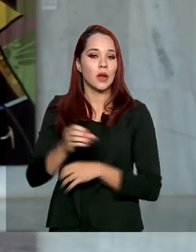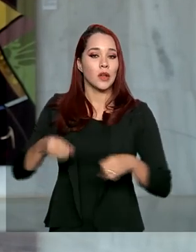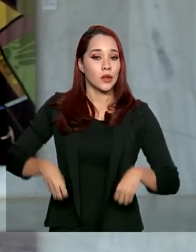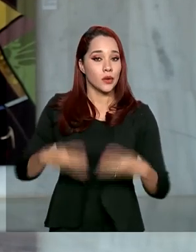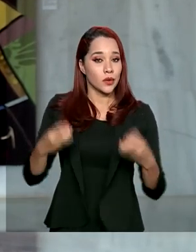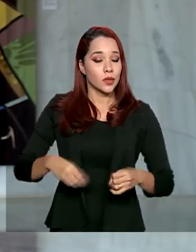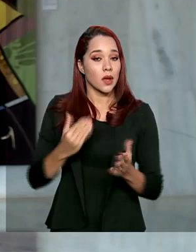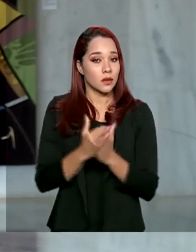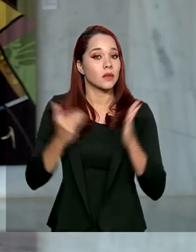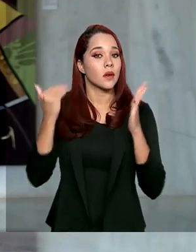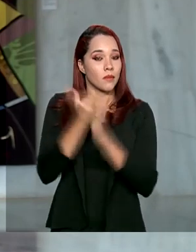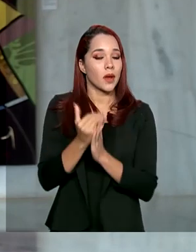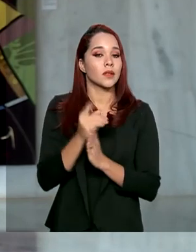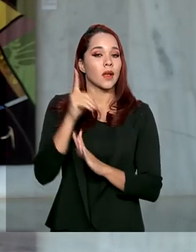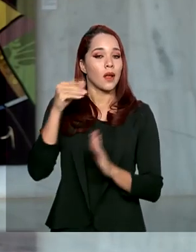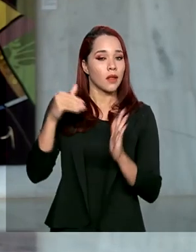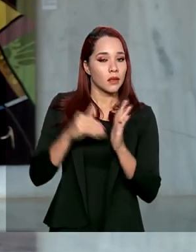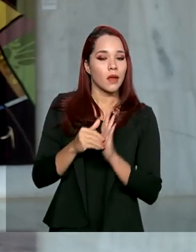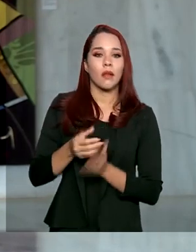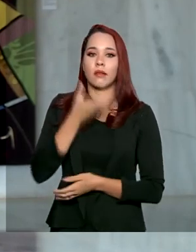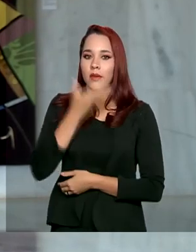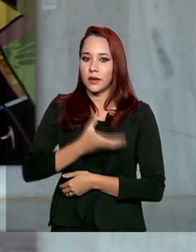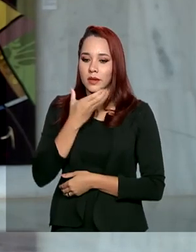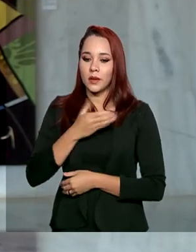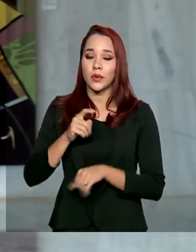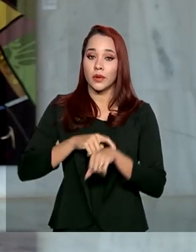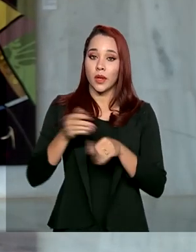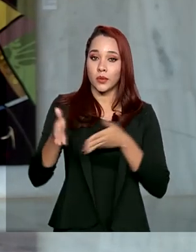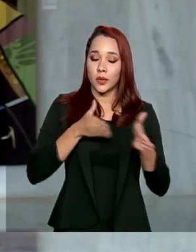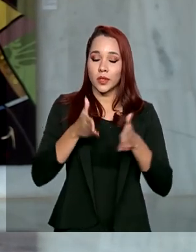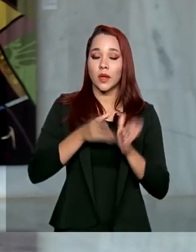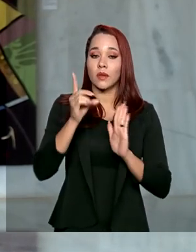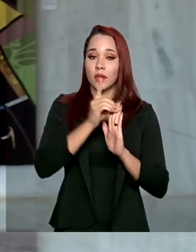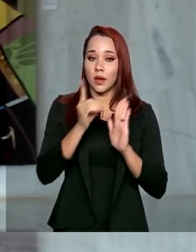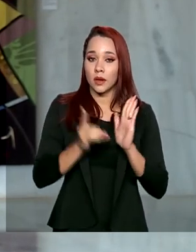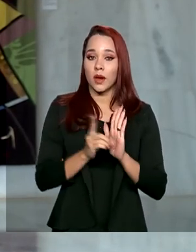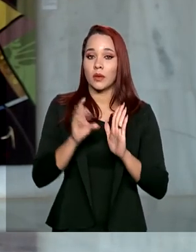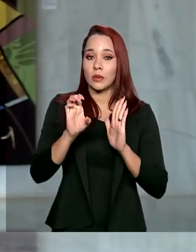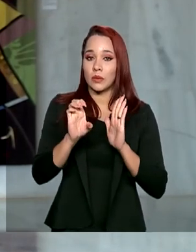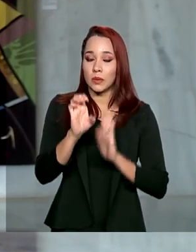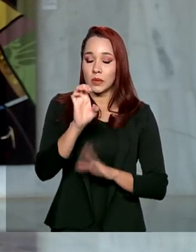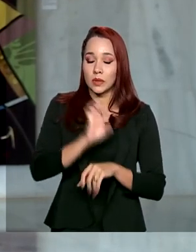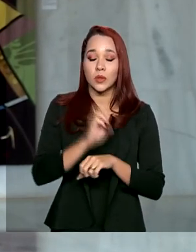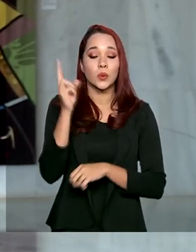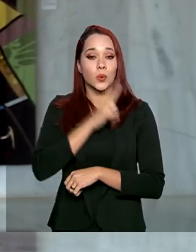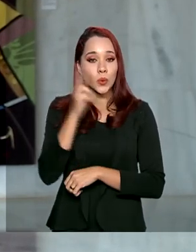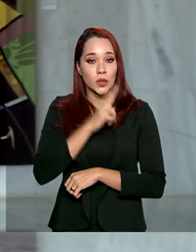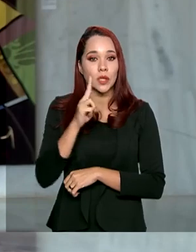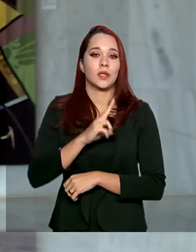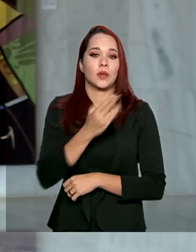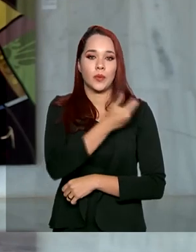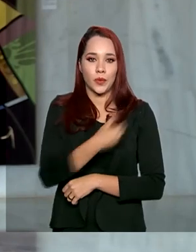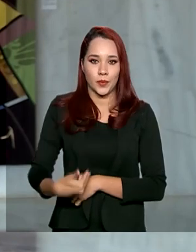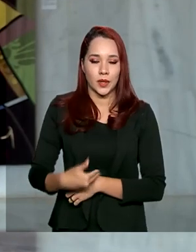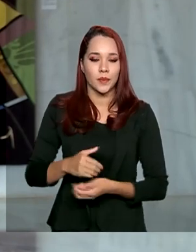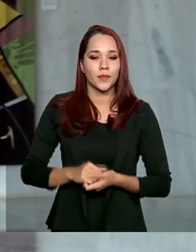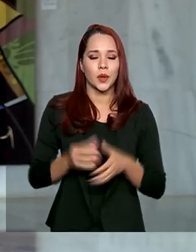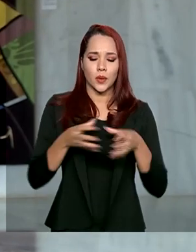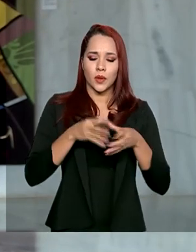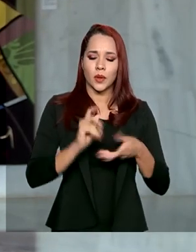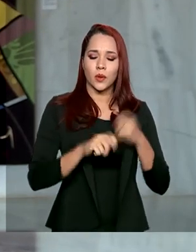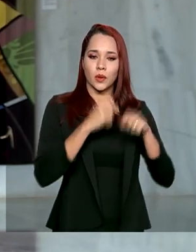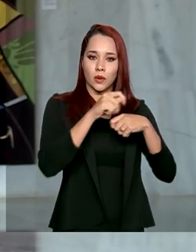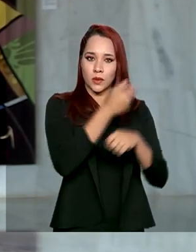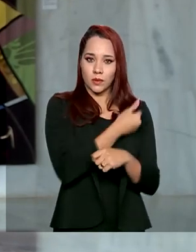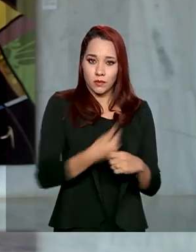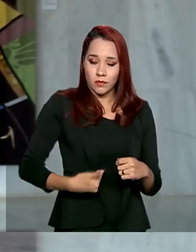extras sejam até dezembro, prazo de duração do decreto de estado de calamidade pública. Para a equipe econômica